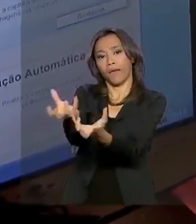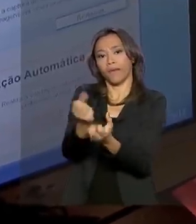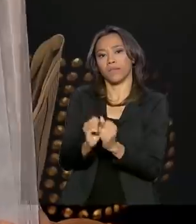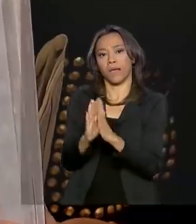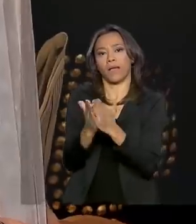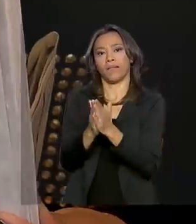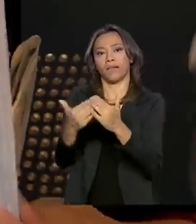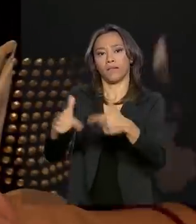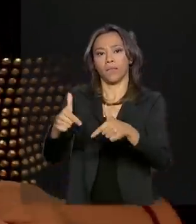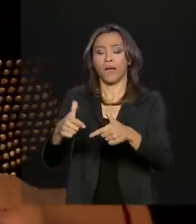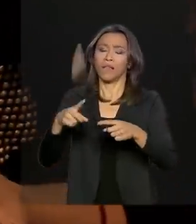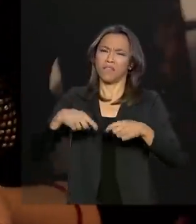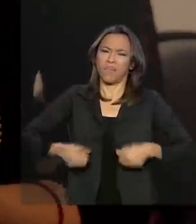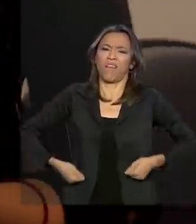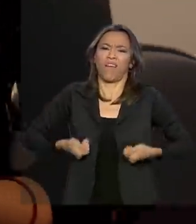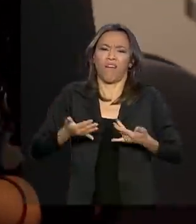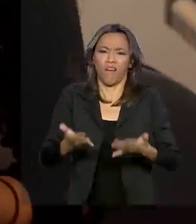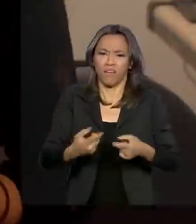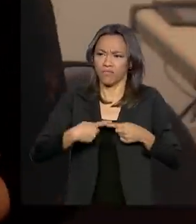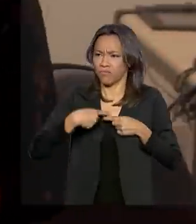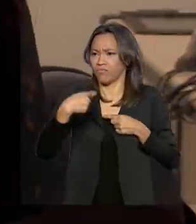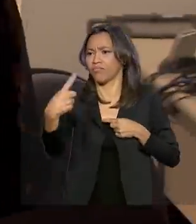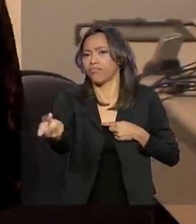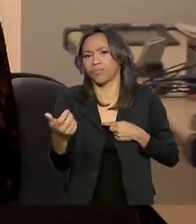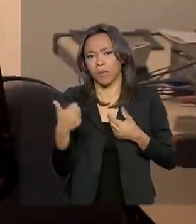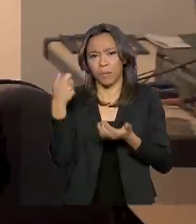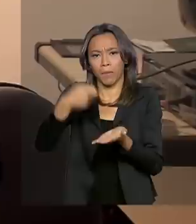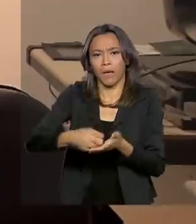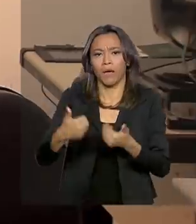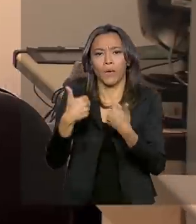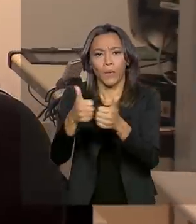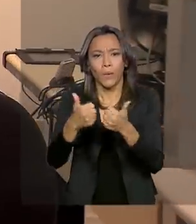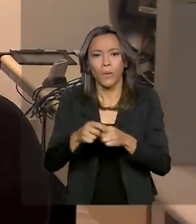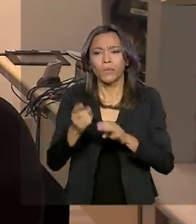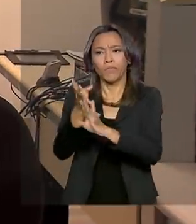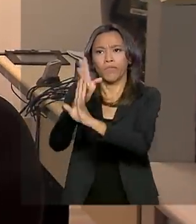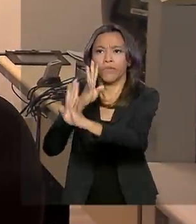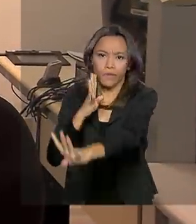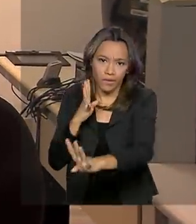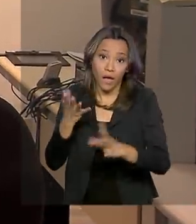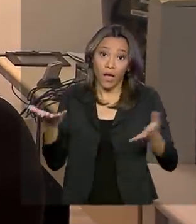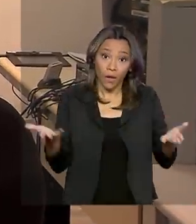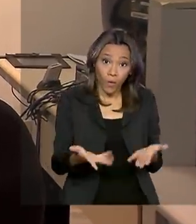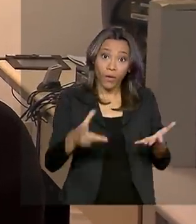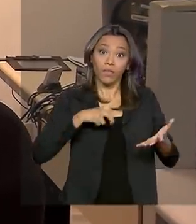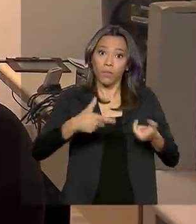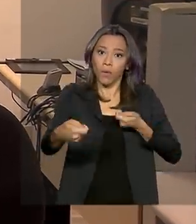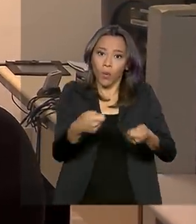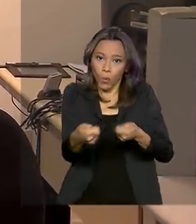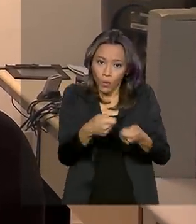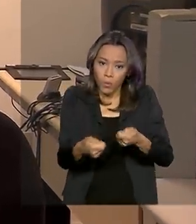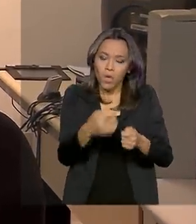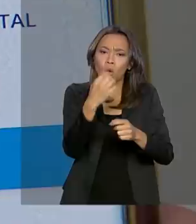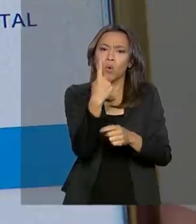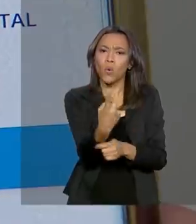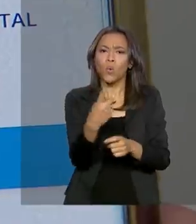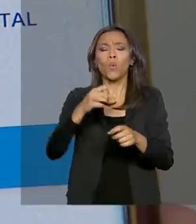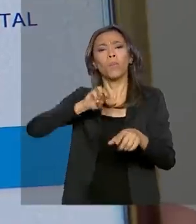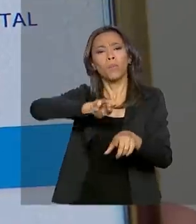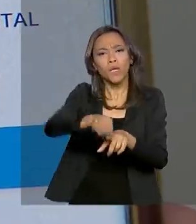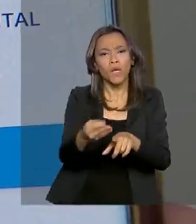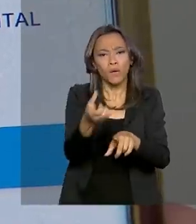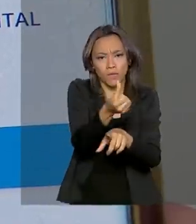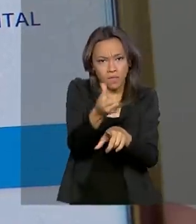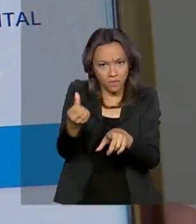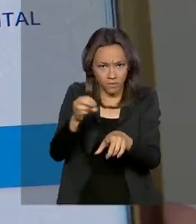gasto com deslocamentos, fila e burocracia. Já para o governo, a mudança representa uma economia de 1 bilhão e 700 milhões de reais por